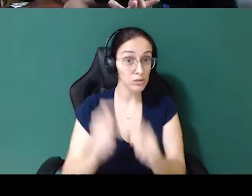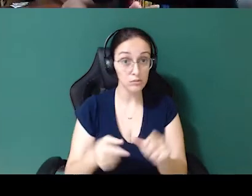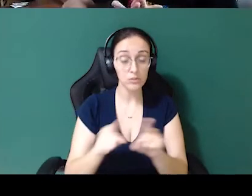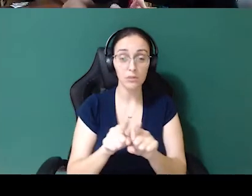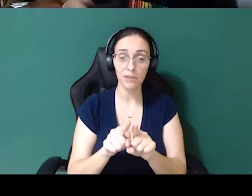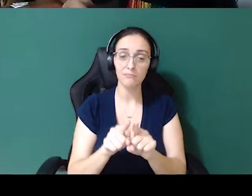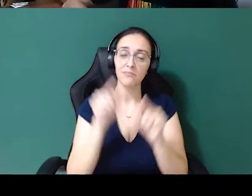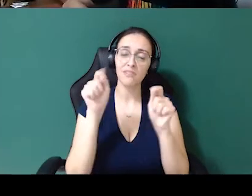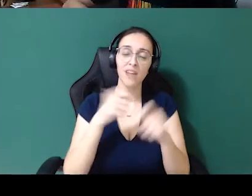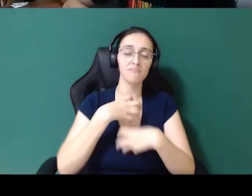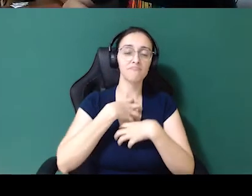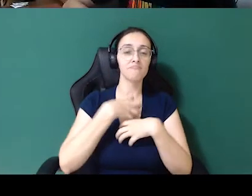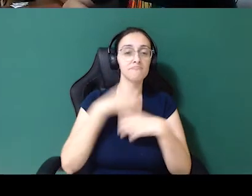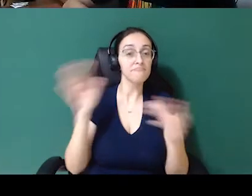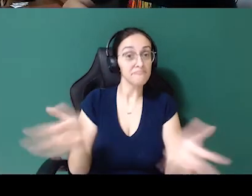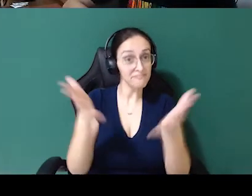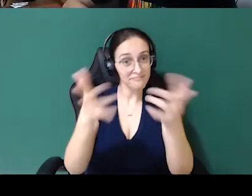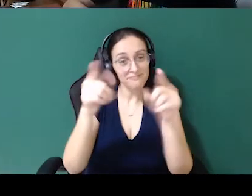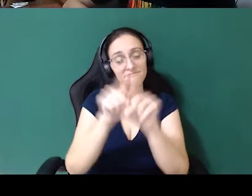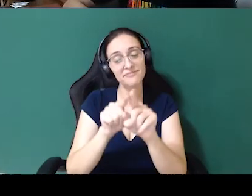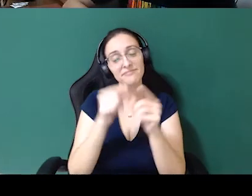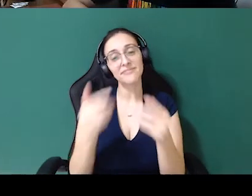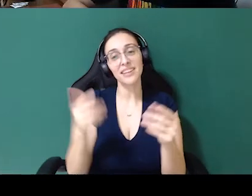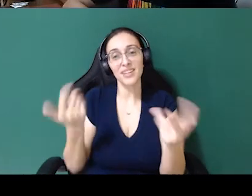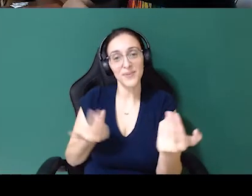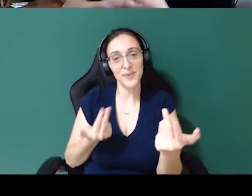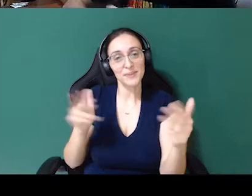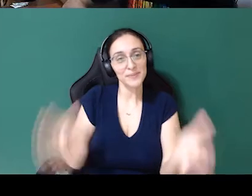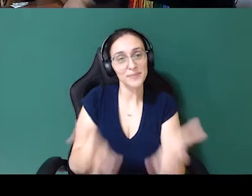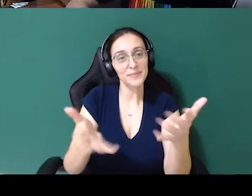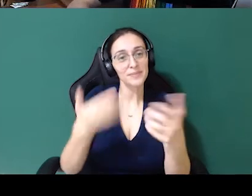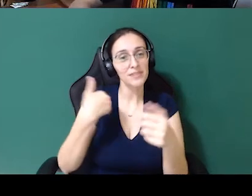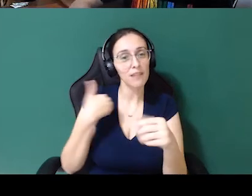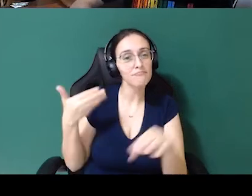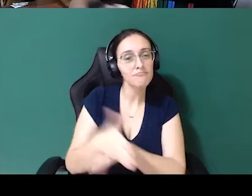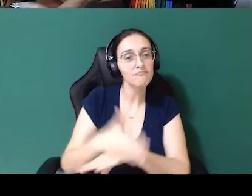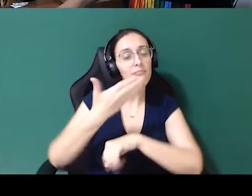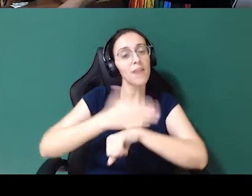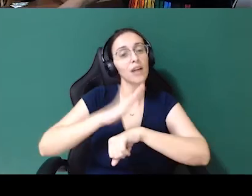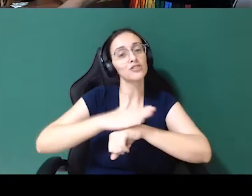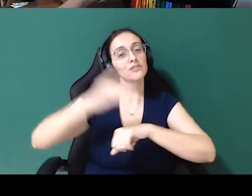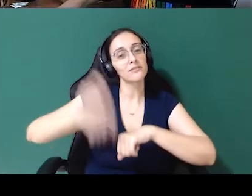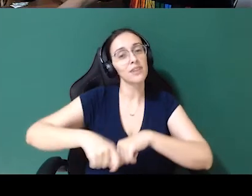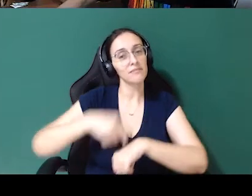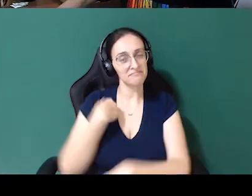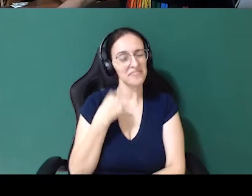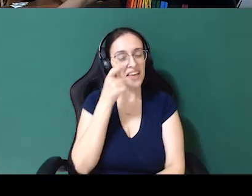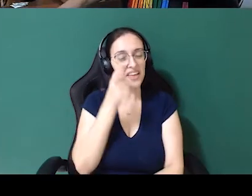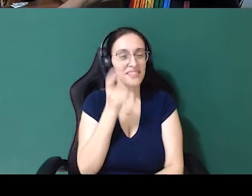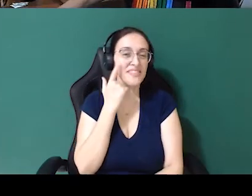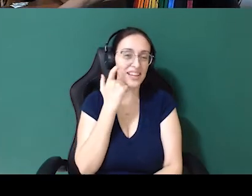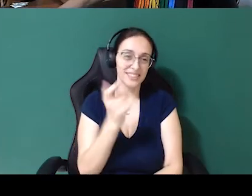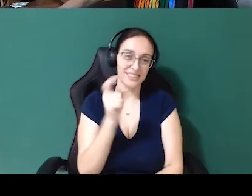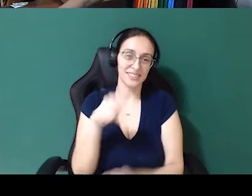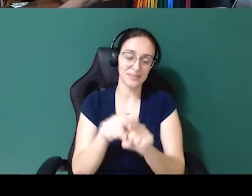que você tem incentivado a entrar nesse tipo de prática, que acho que vai ser bem interessante, todo